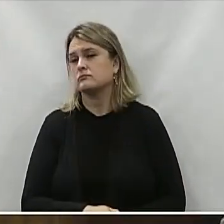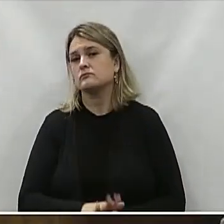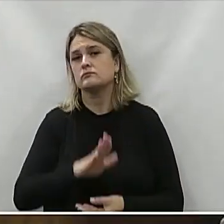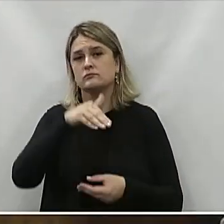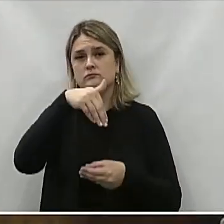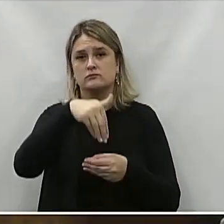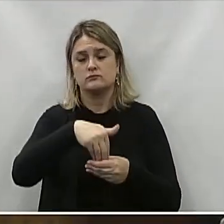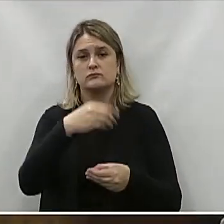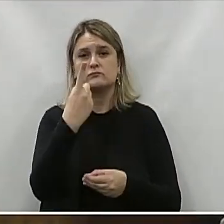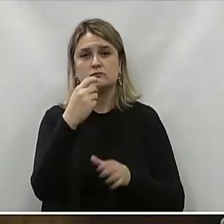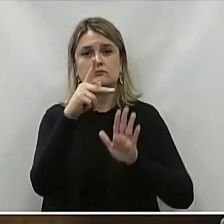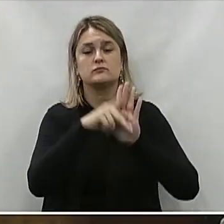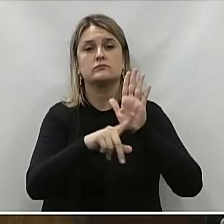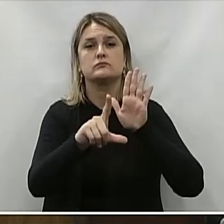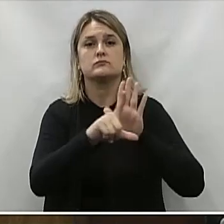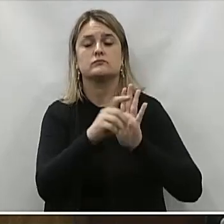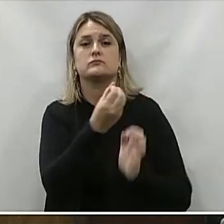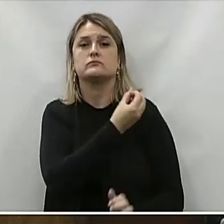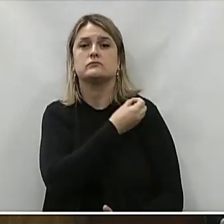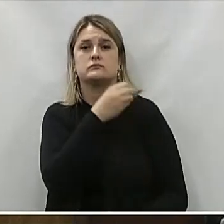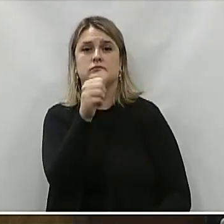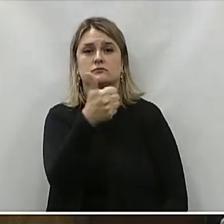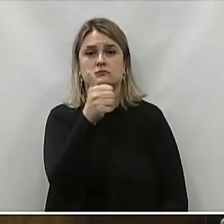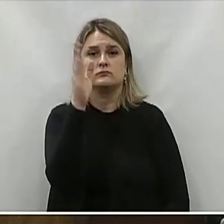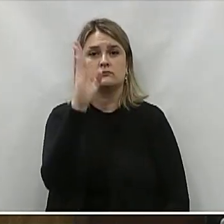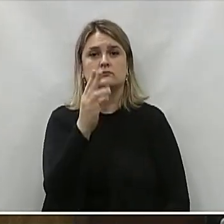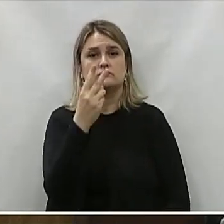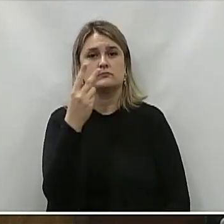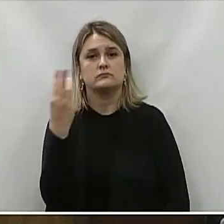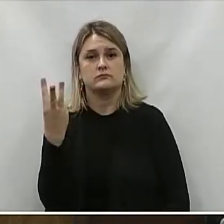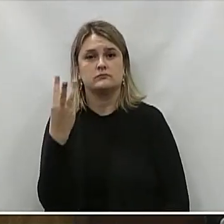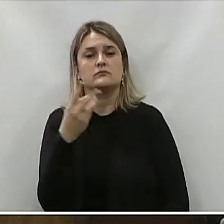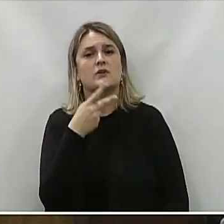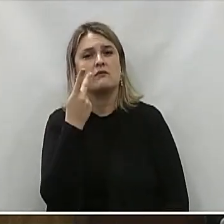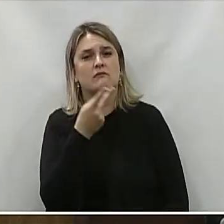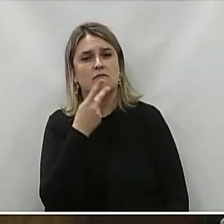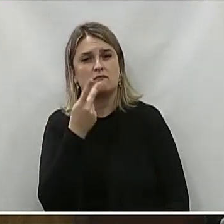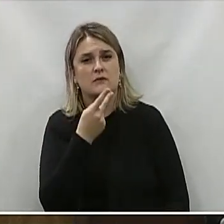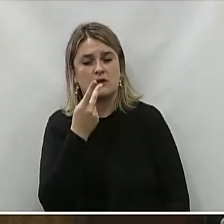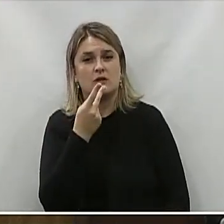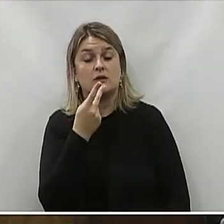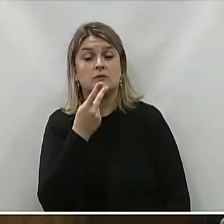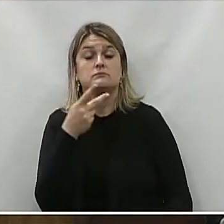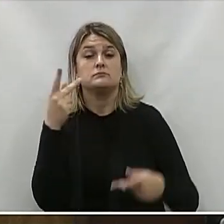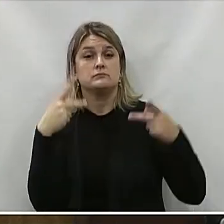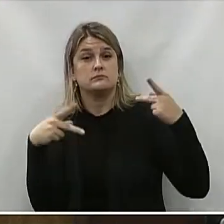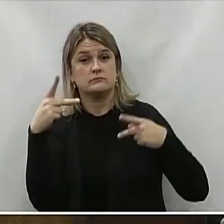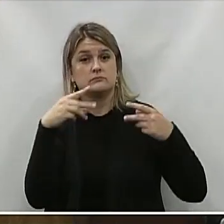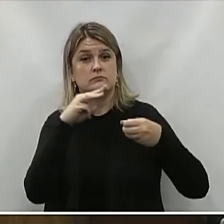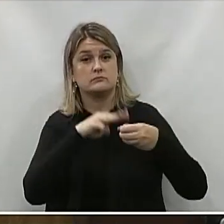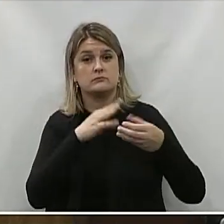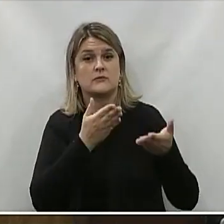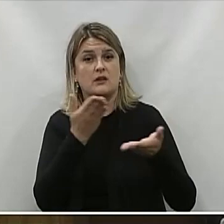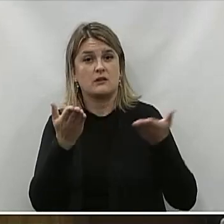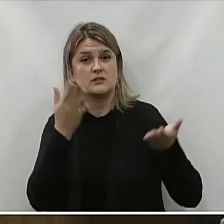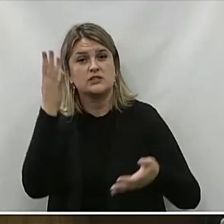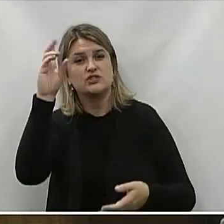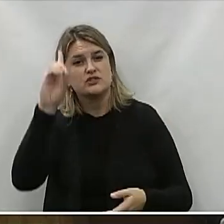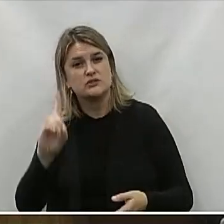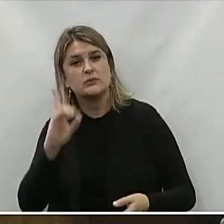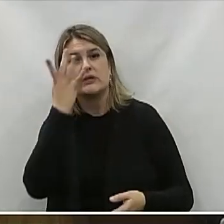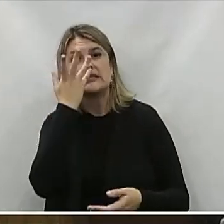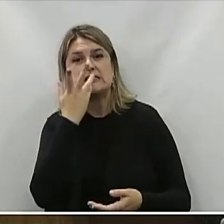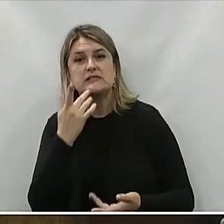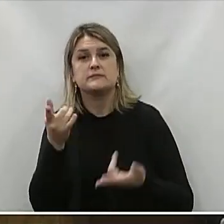Votação Única Do projeto De lei ordinária Número 11 De 2023 Que dispõe Sobre a Política Municipal De atendimento Dos direitos Da